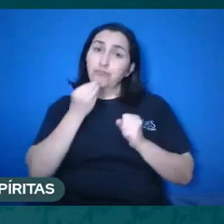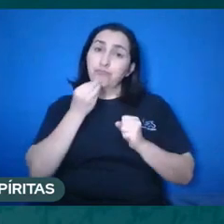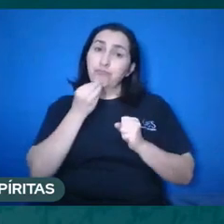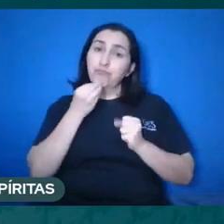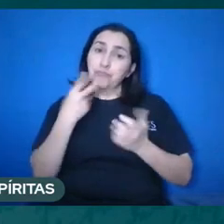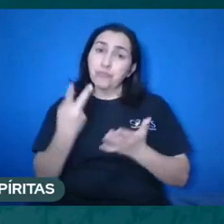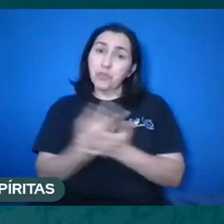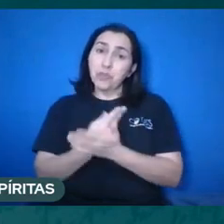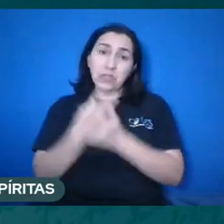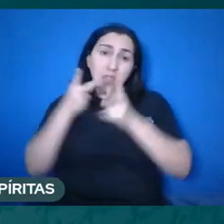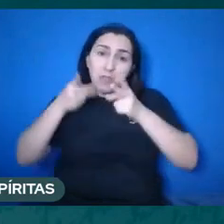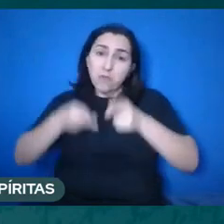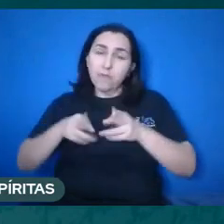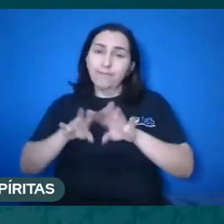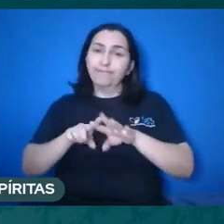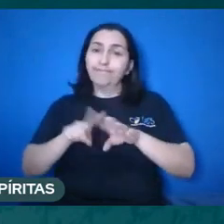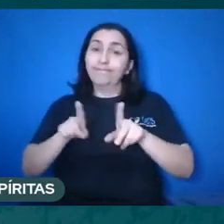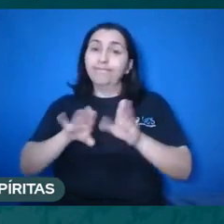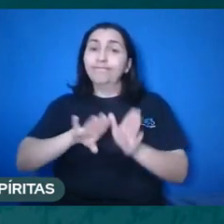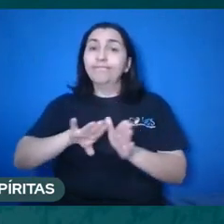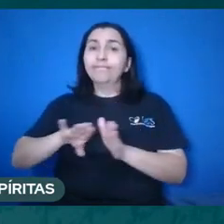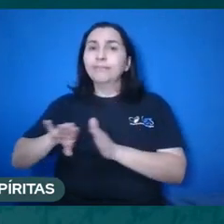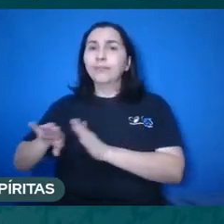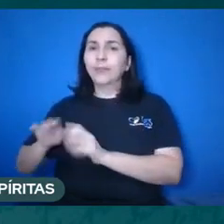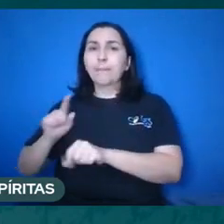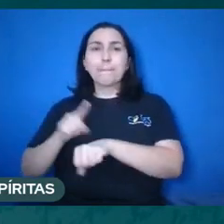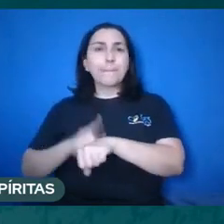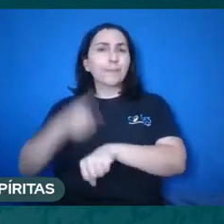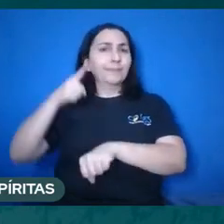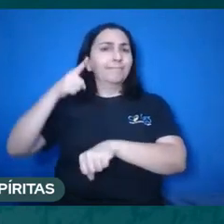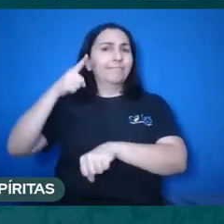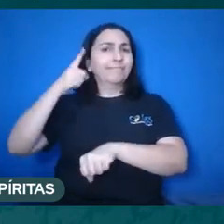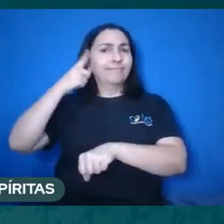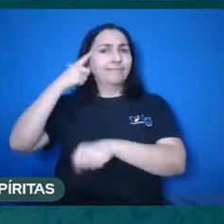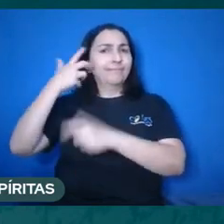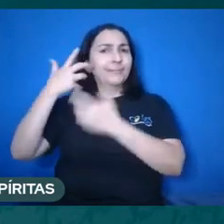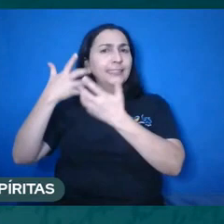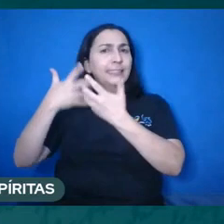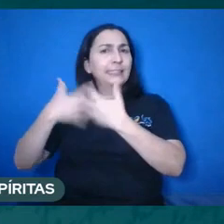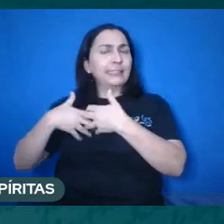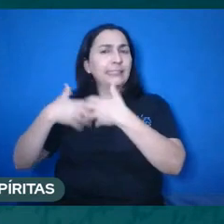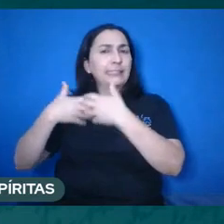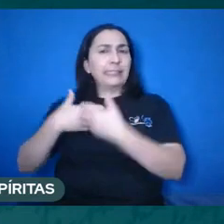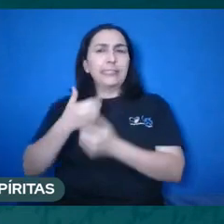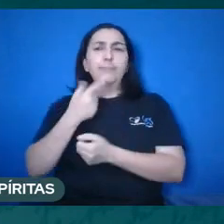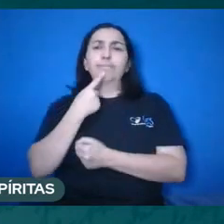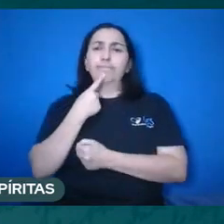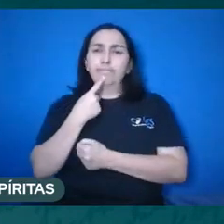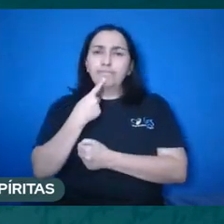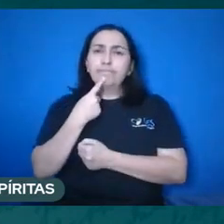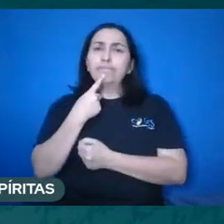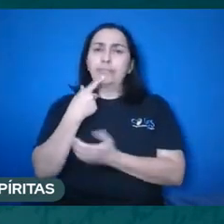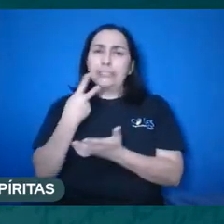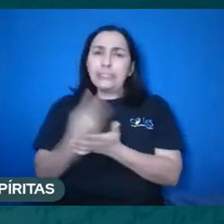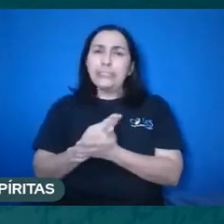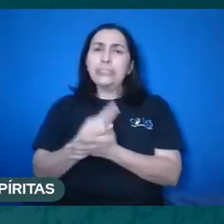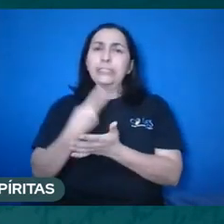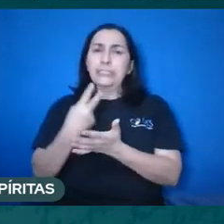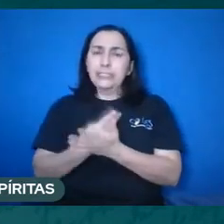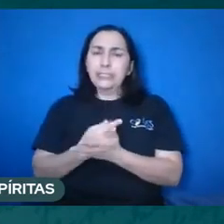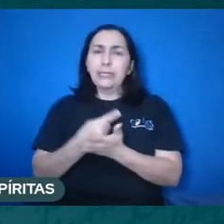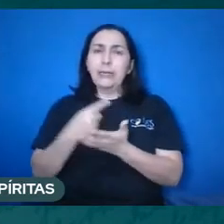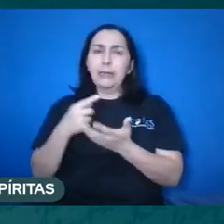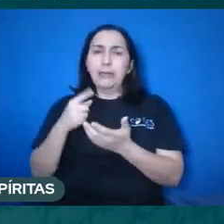Mas não, num átimo de segundo, ele raciocinou e pensou, bom, eu fiz tudo isso. E agora? Senhor,